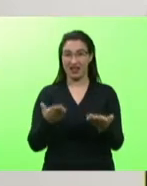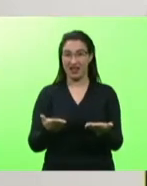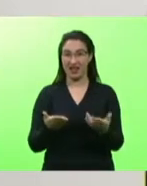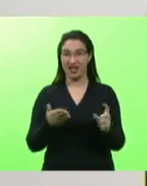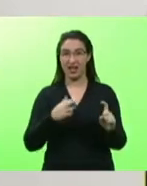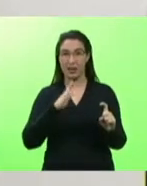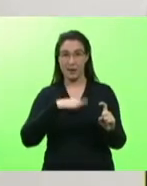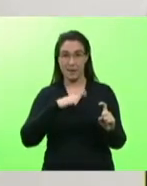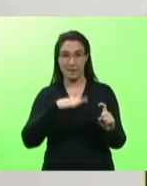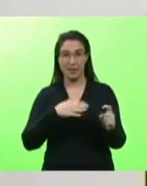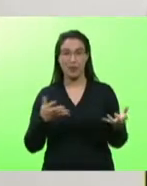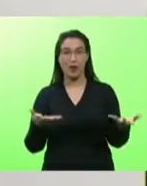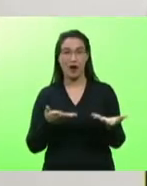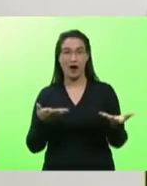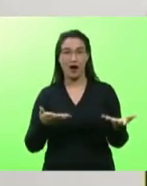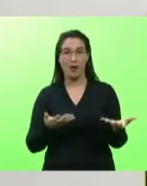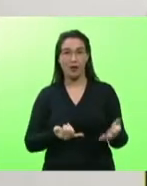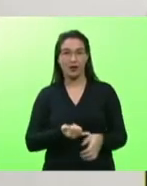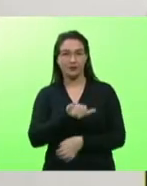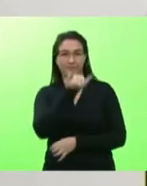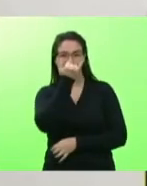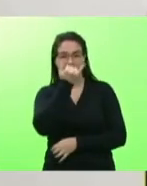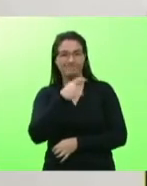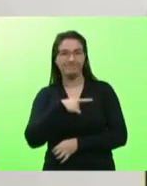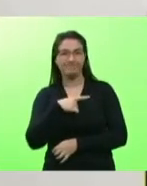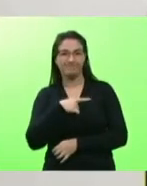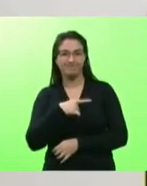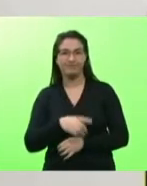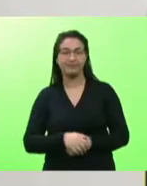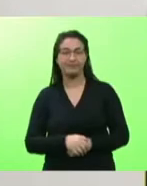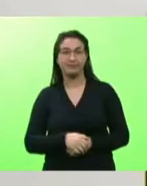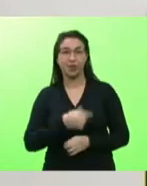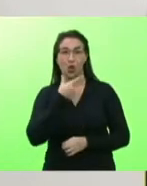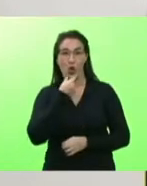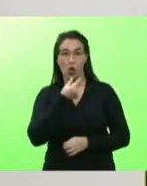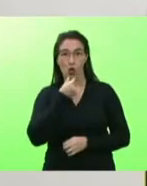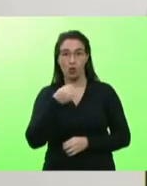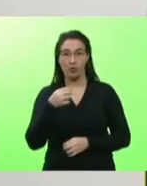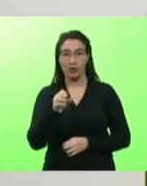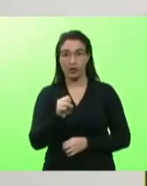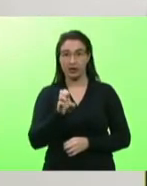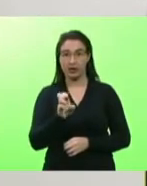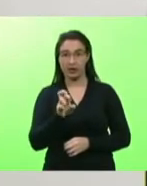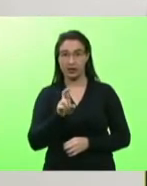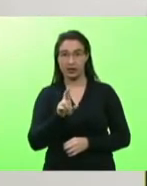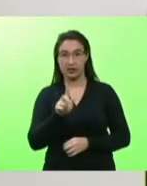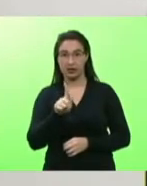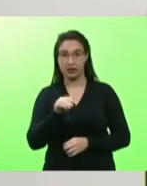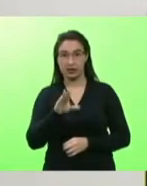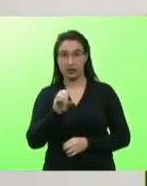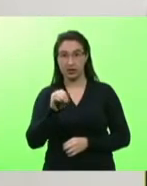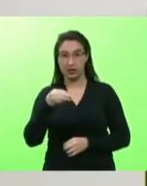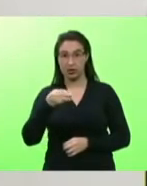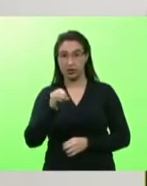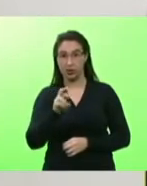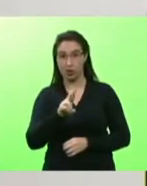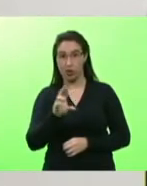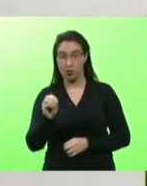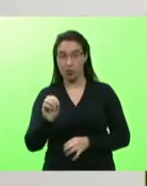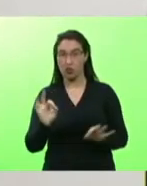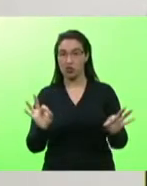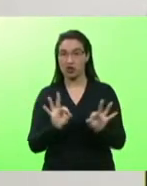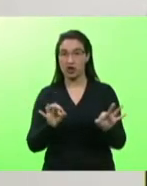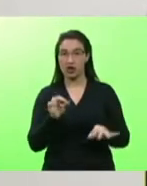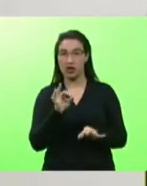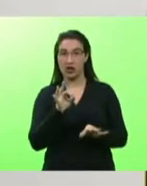Não tem fakeada, Sérgio Moro não vai estar usando o sistema judiciário para fazer política